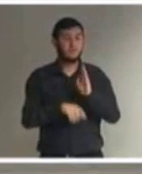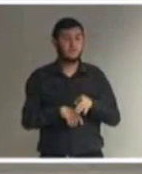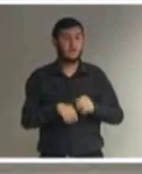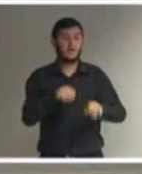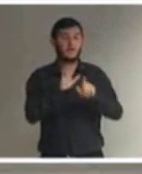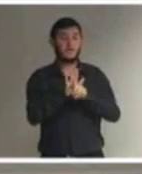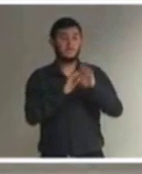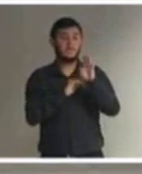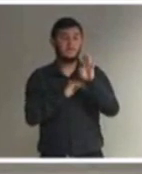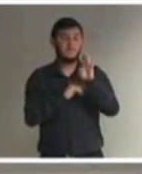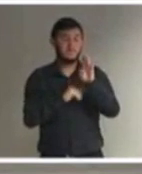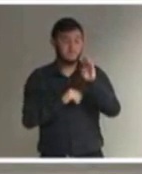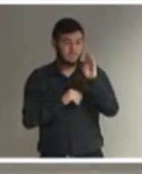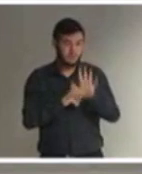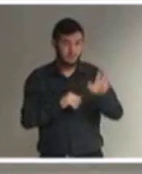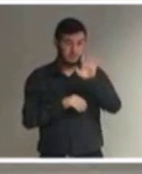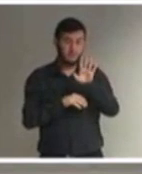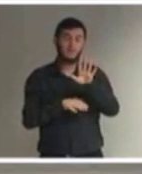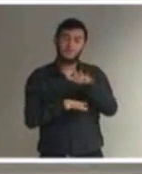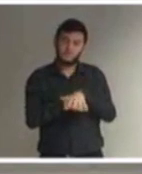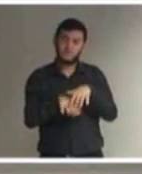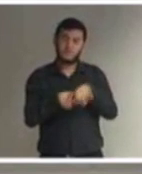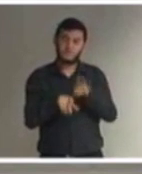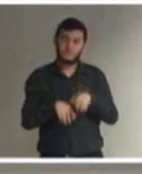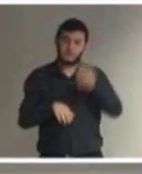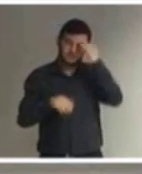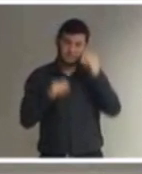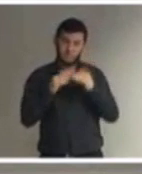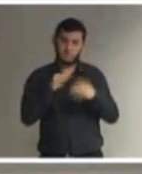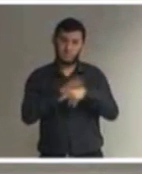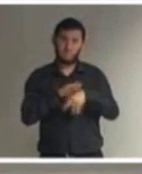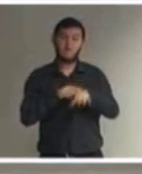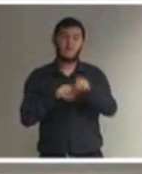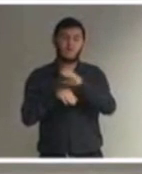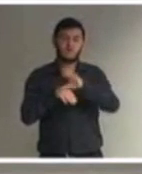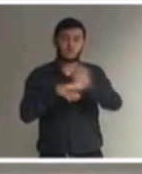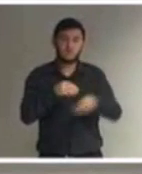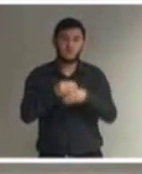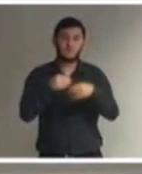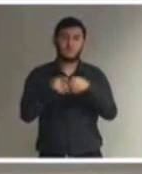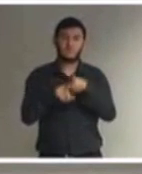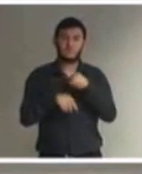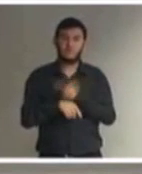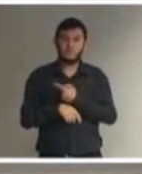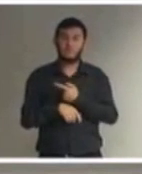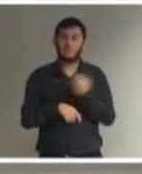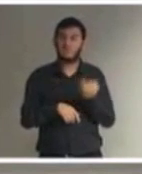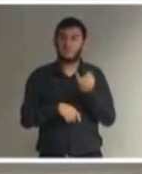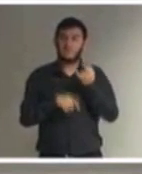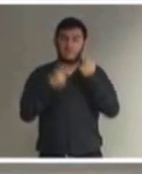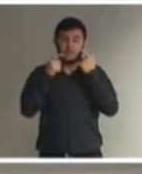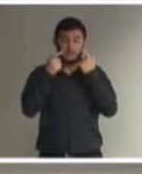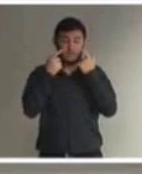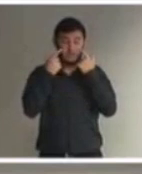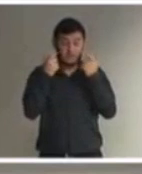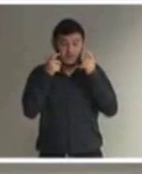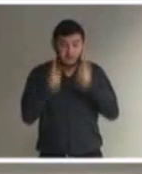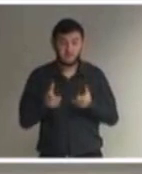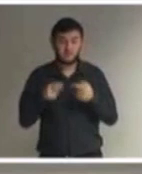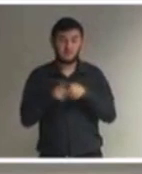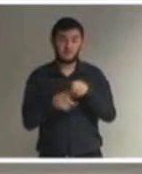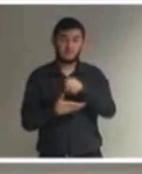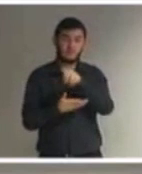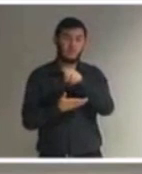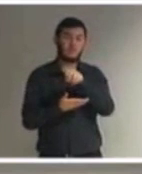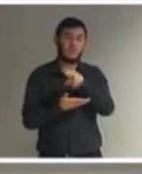está de acordo com a Constituição, e é muito interessante ler o voto do ministro Fachin, que diz que o direito à inclusão